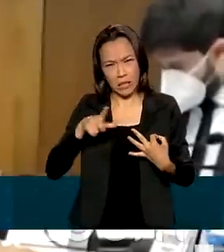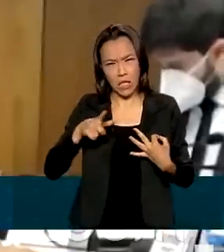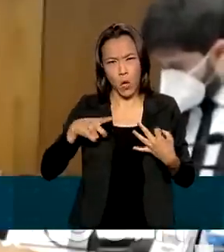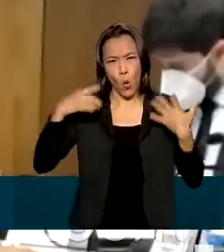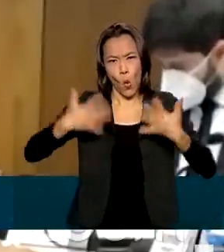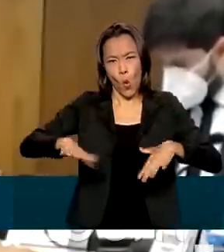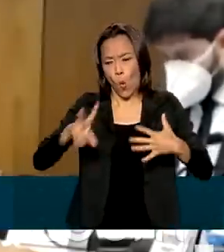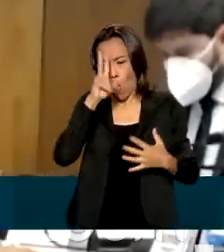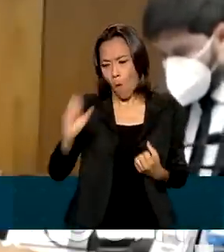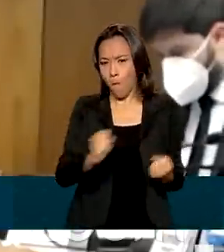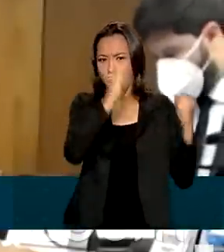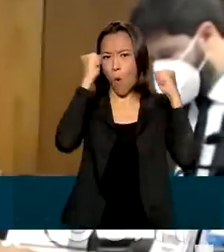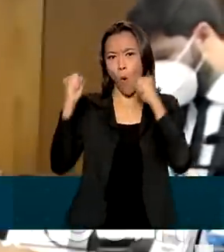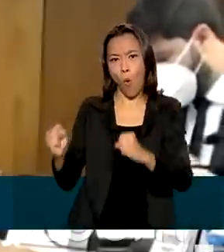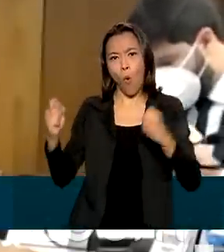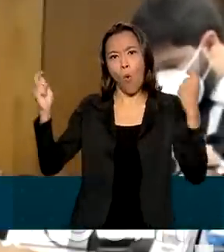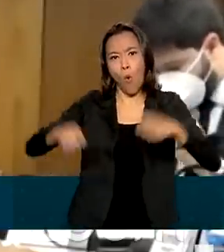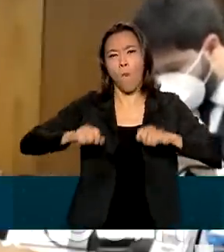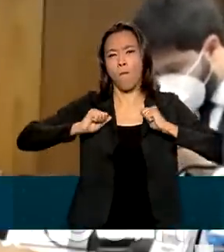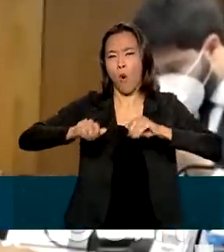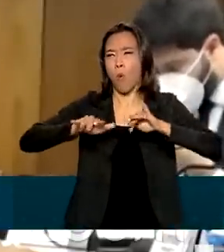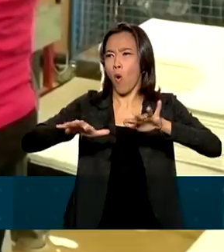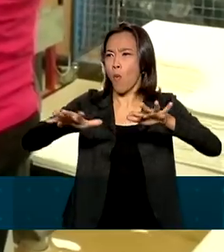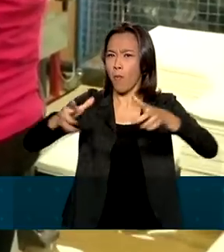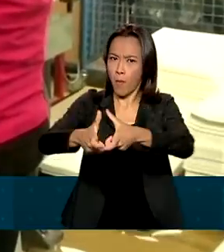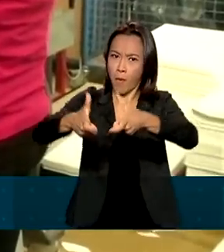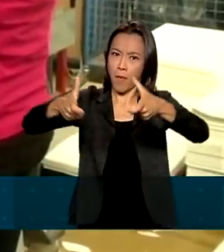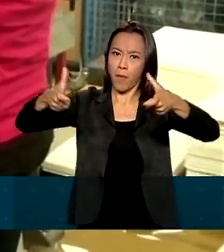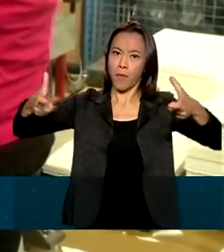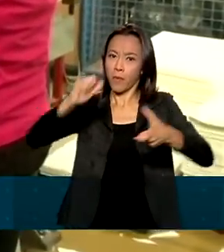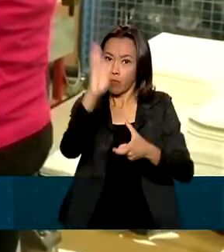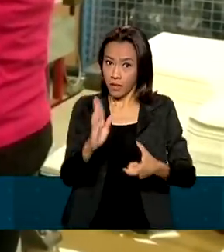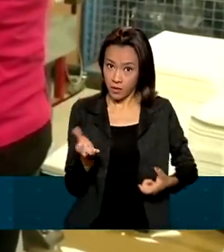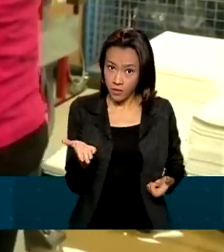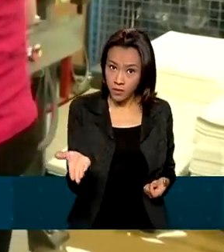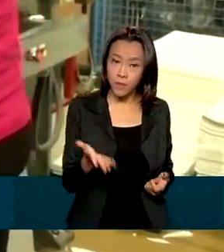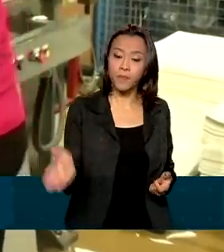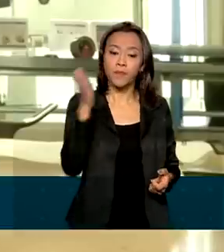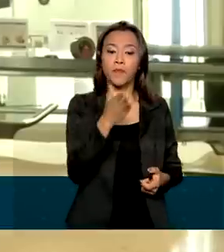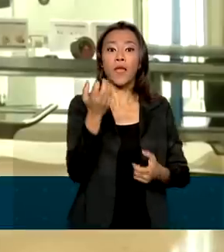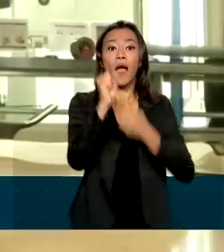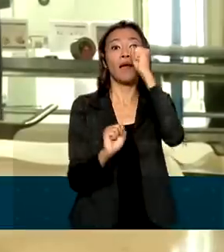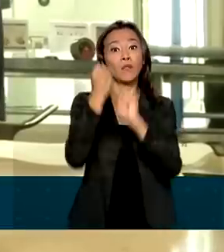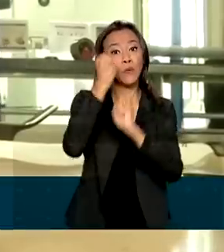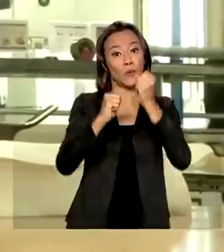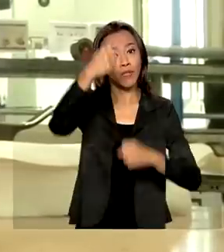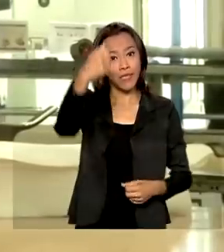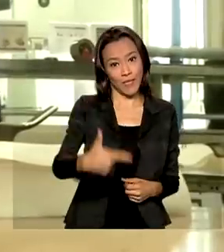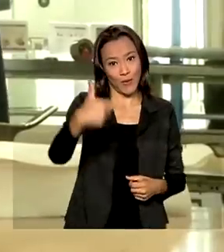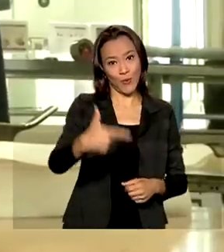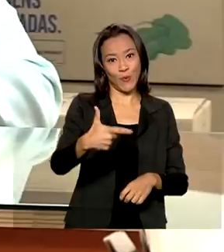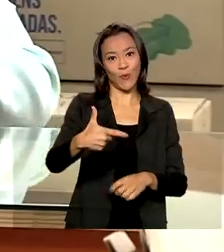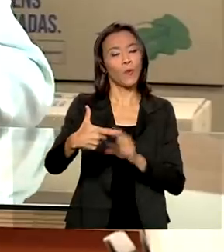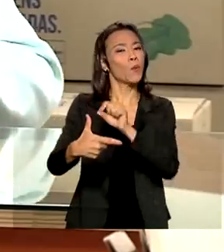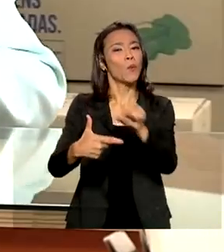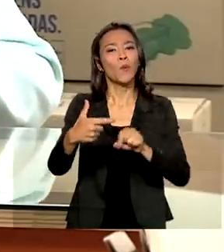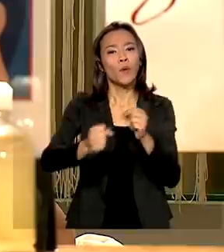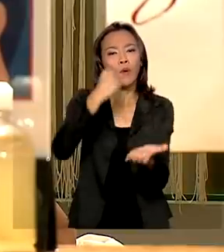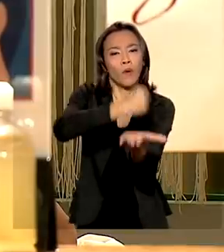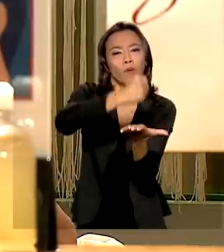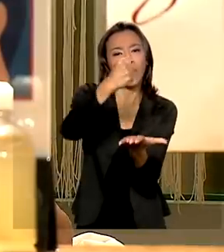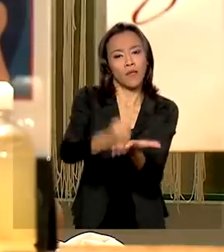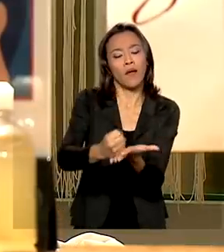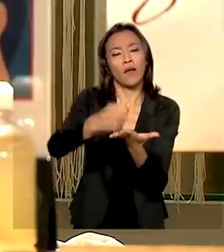de crescimento enorme em nosso país. A indústria ficou em segundo lugar ao contratar cerca de